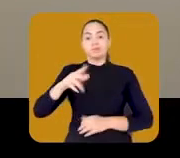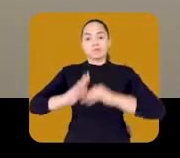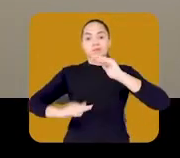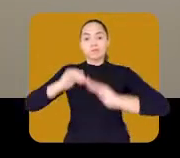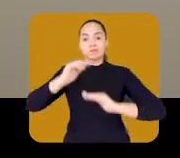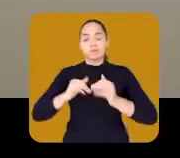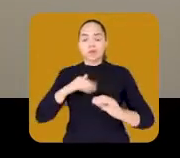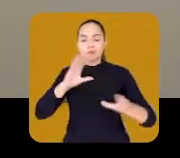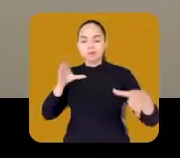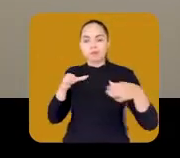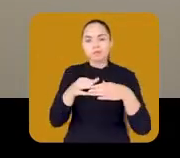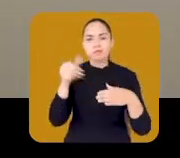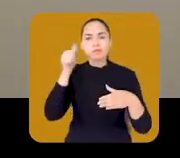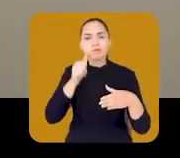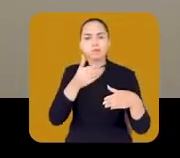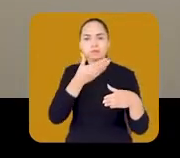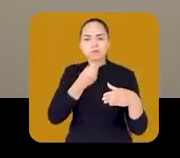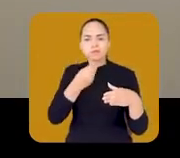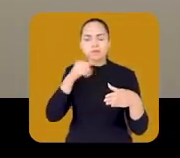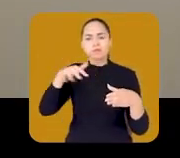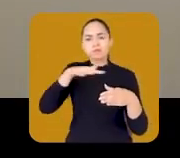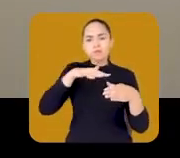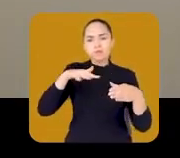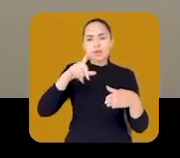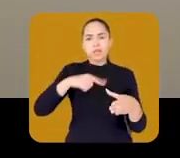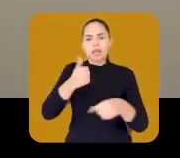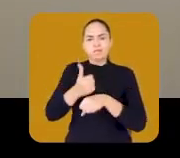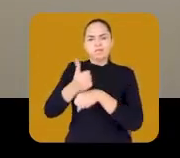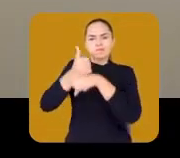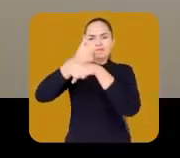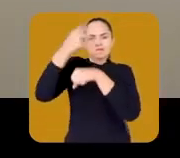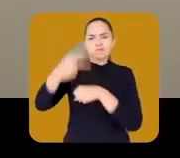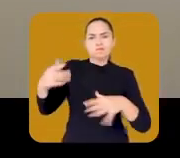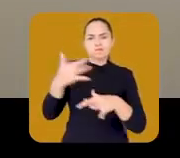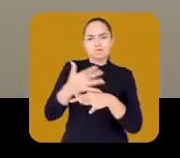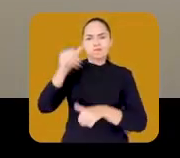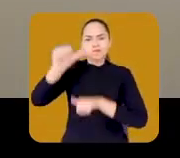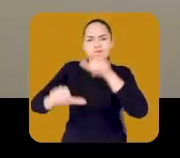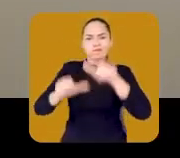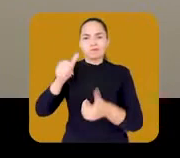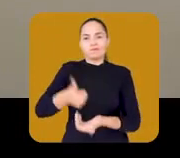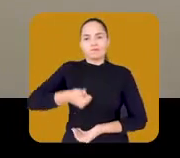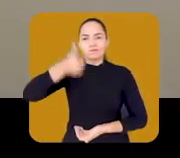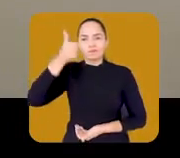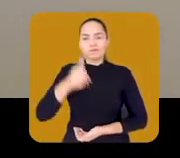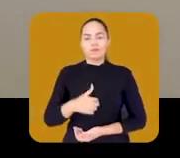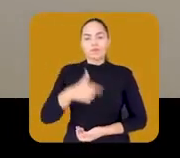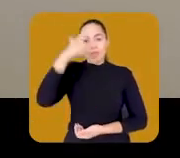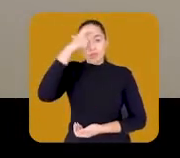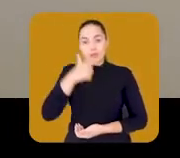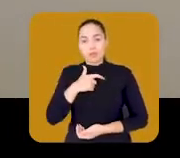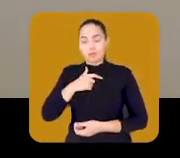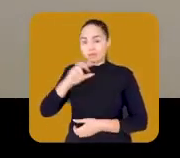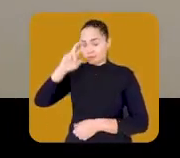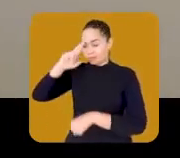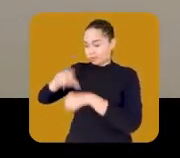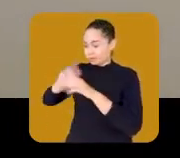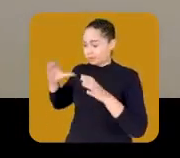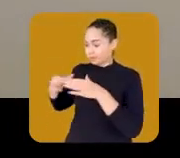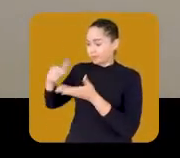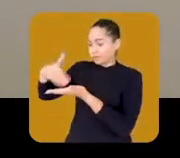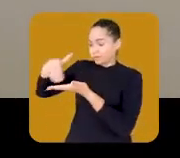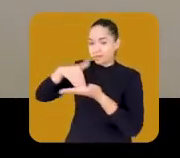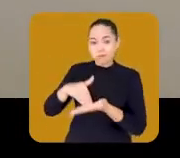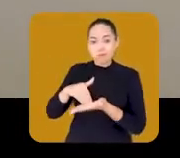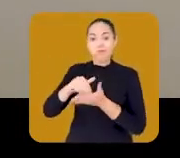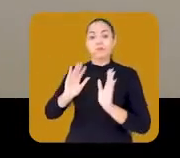sou professor, faço parte de um time de homens e mulheres que está transformando Fortaleza e o Ceará. Fui secretário de juventude do